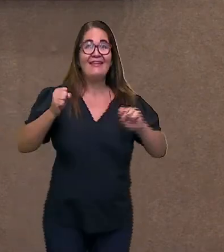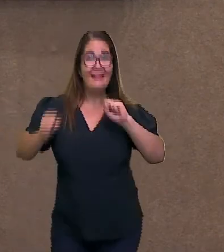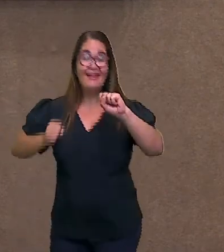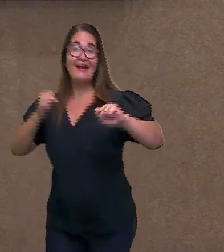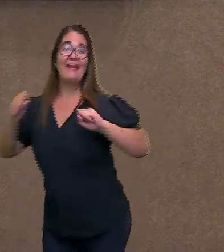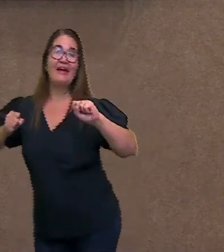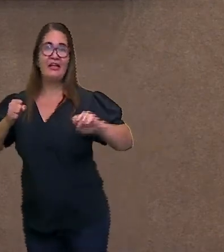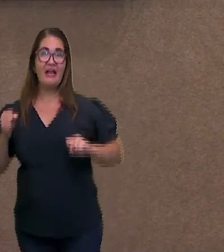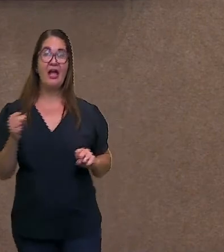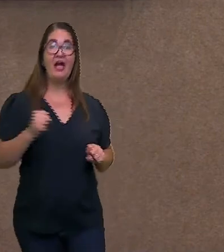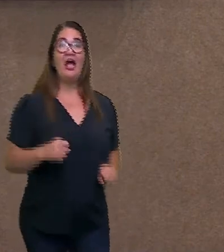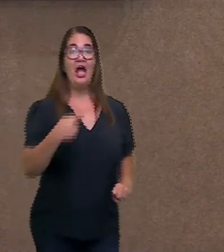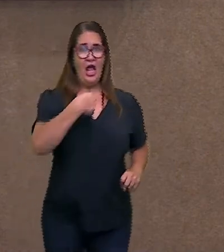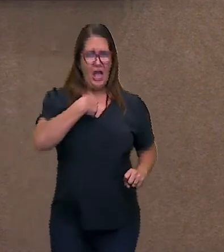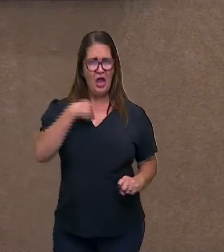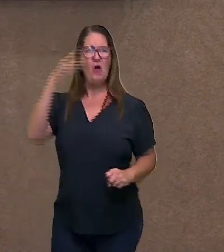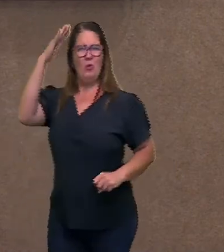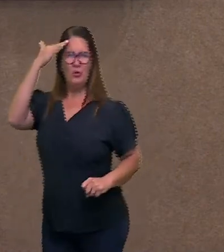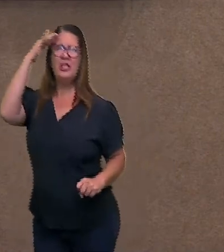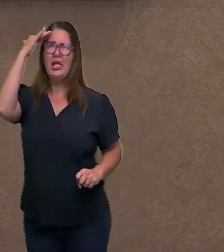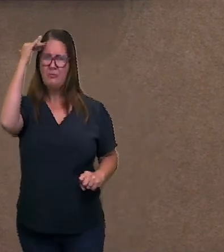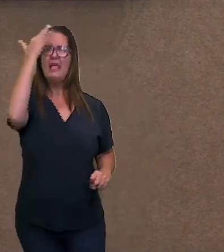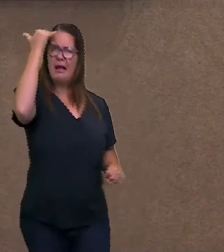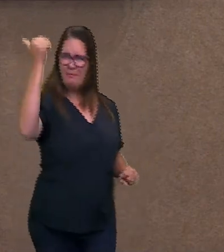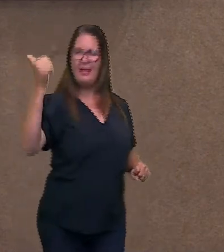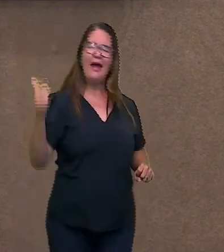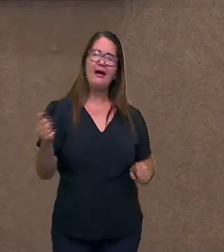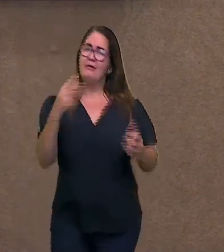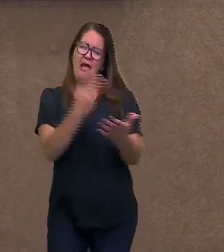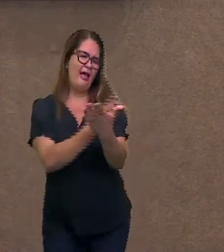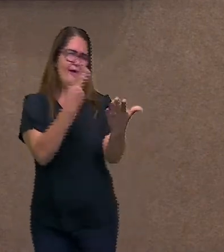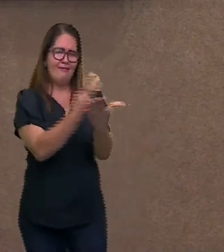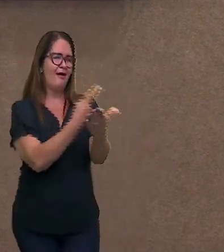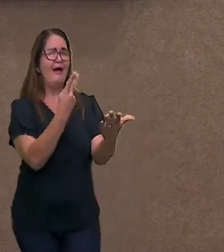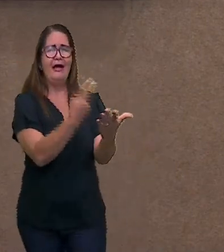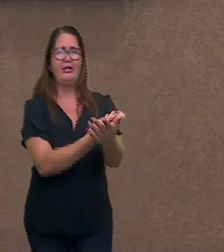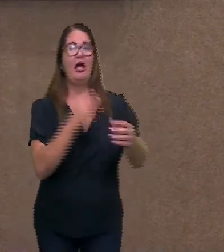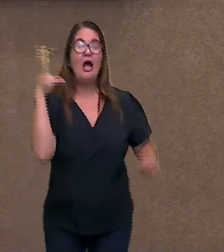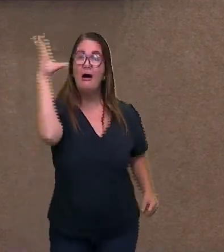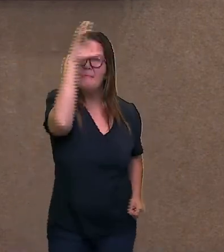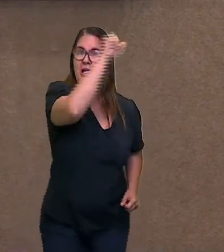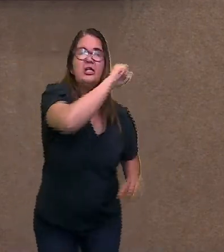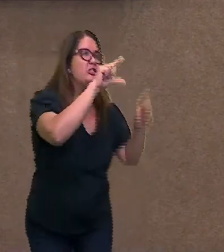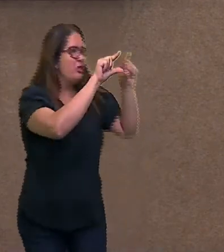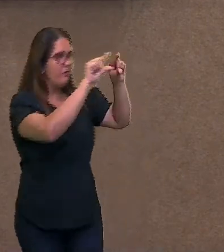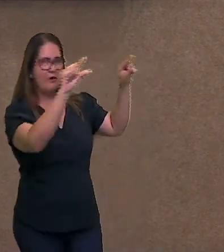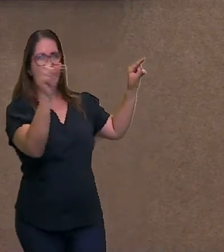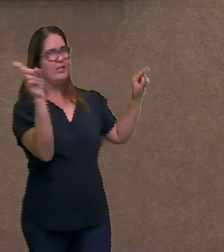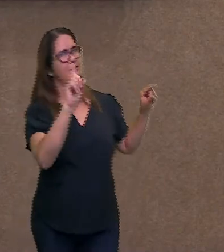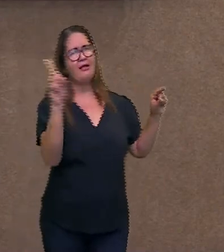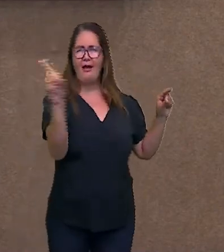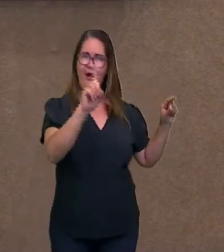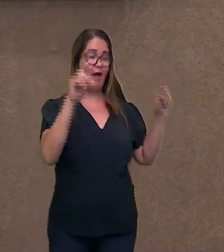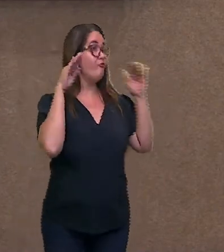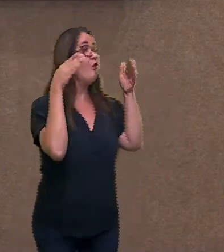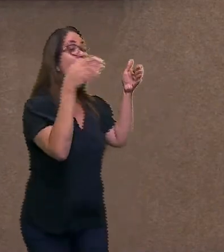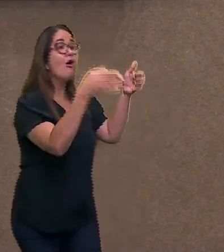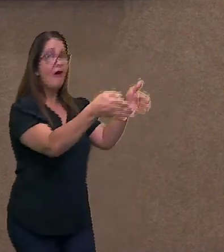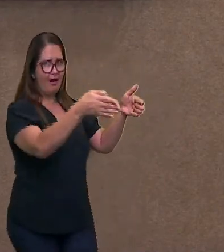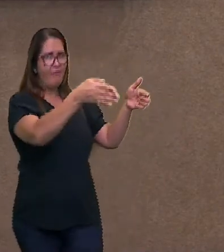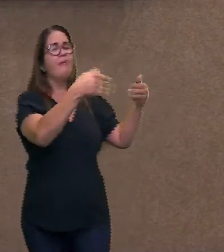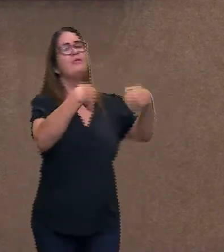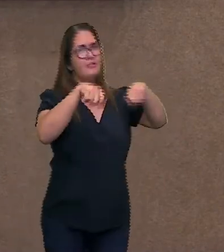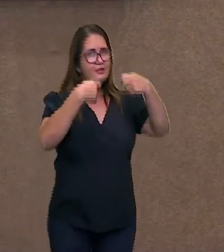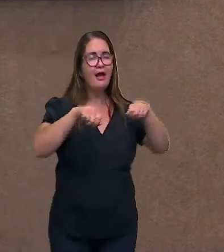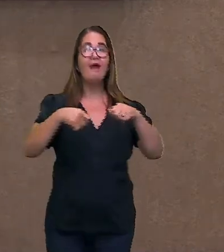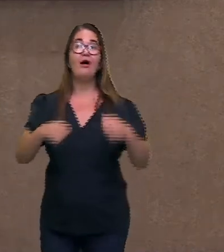Eu achei que eu sabia bem É, mas tava errada Não aprendi oração Por não tá focada Quero